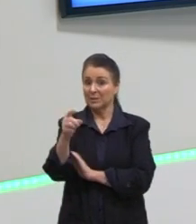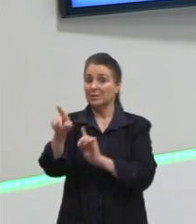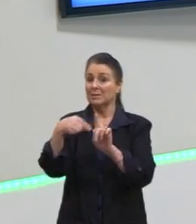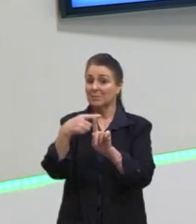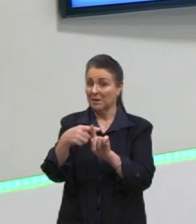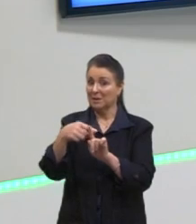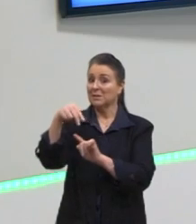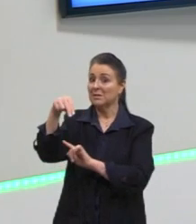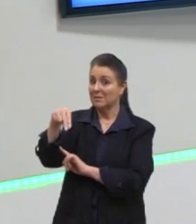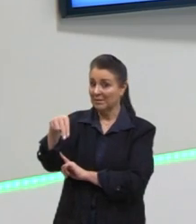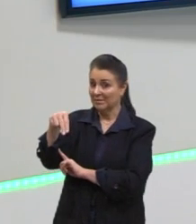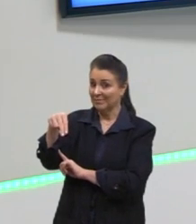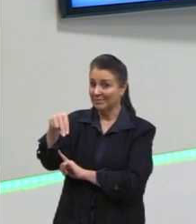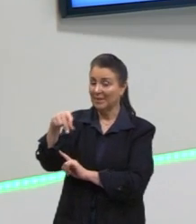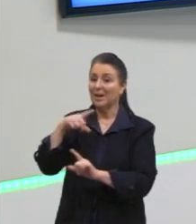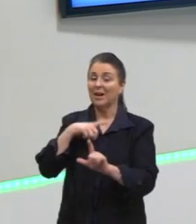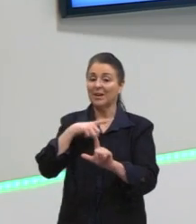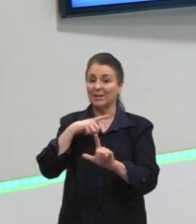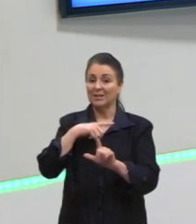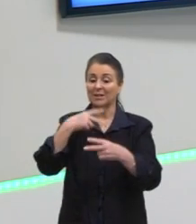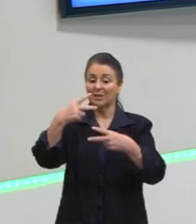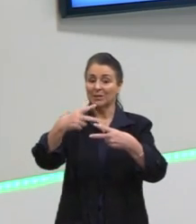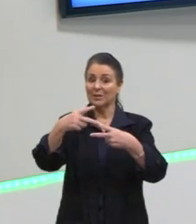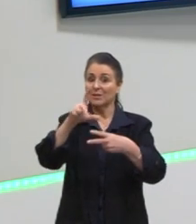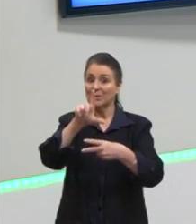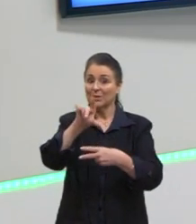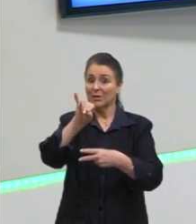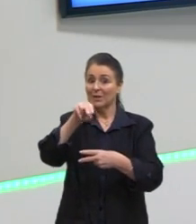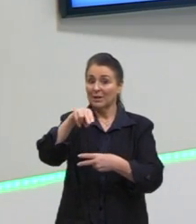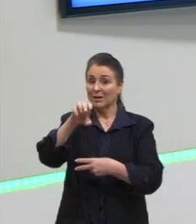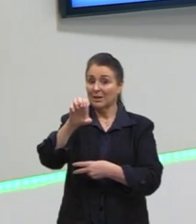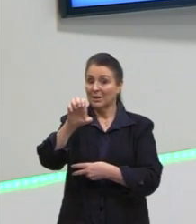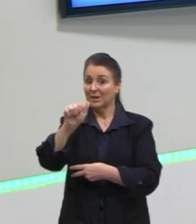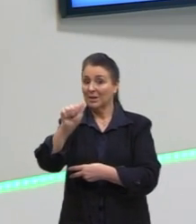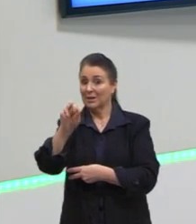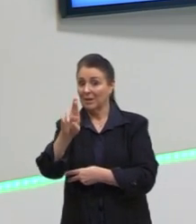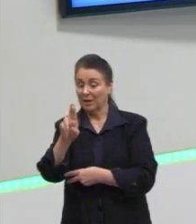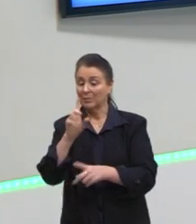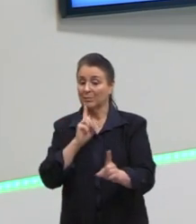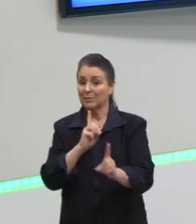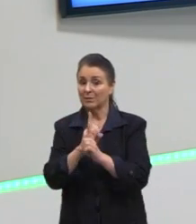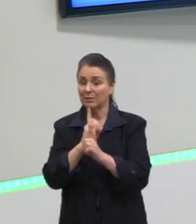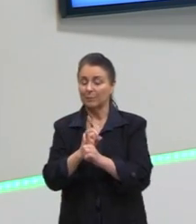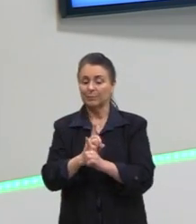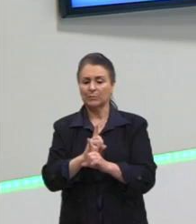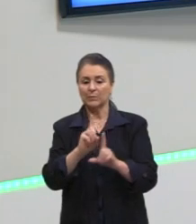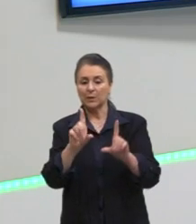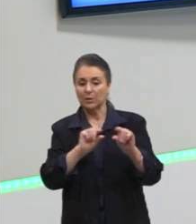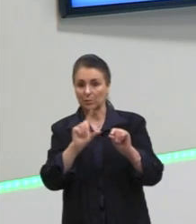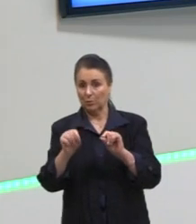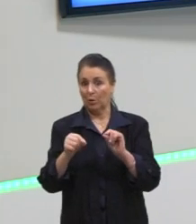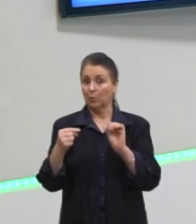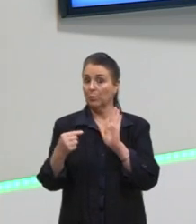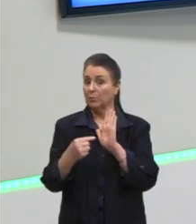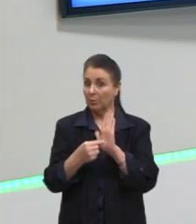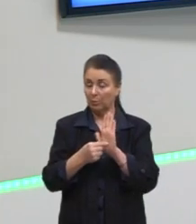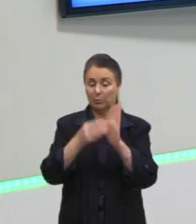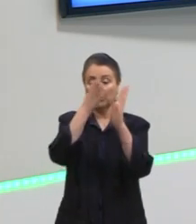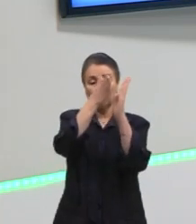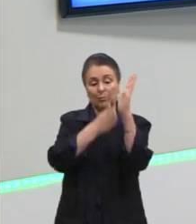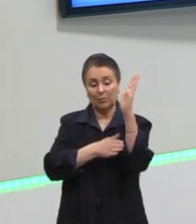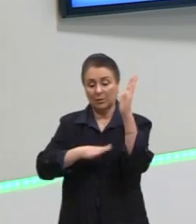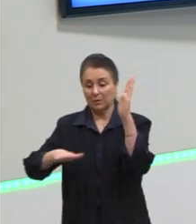coeficiente linear pra descobrir. E aí, o que nós vamos fazer? escolher um ponto no plano cartesiano e